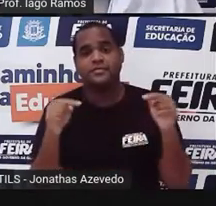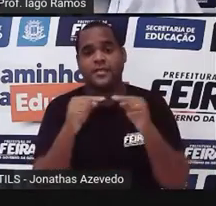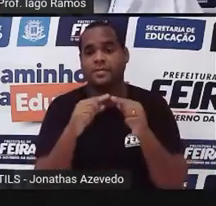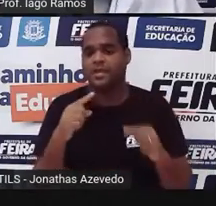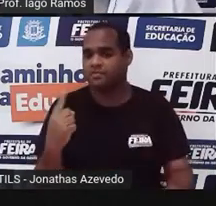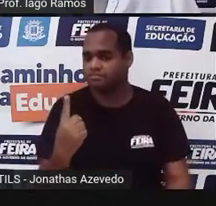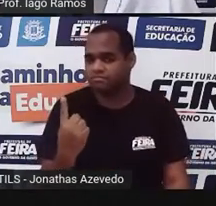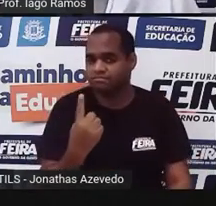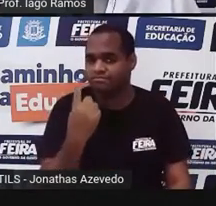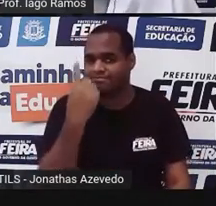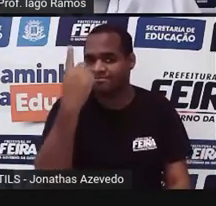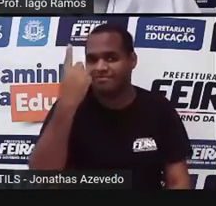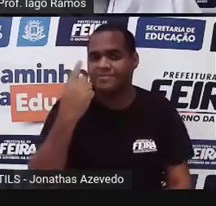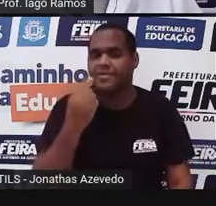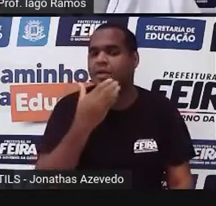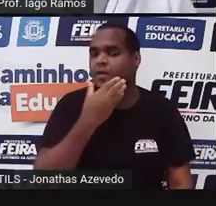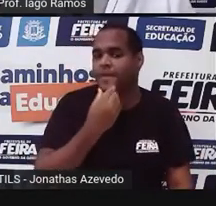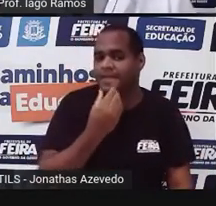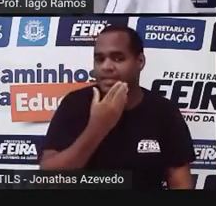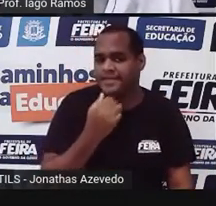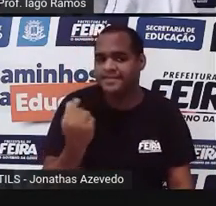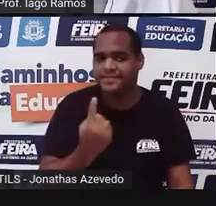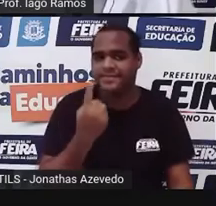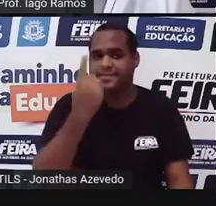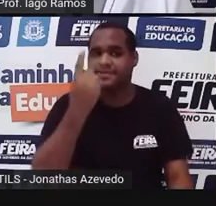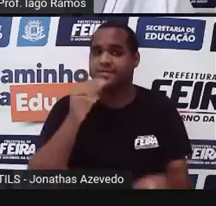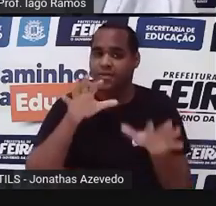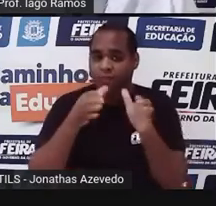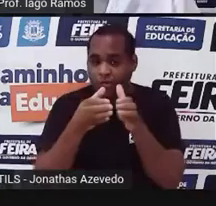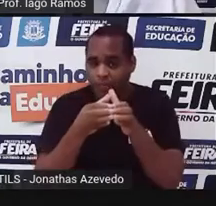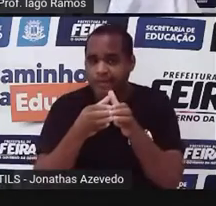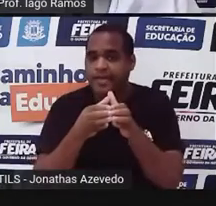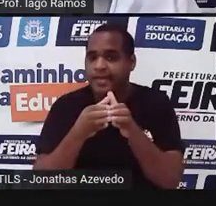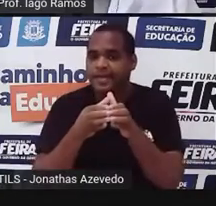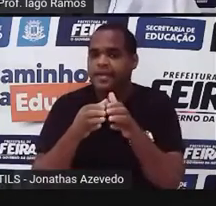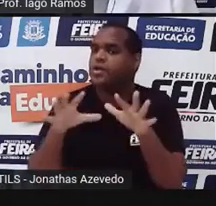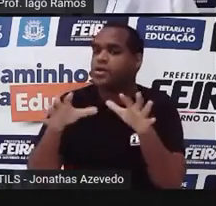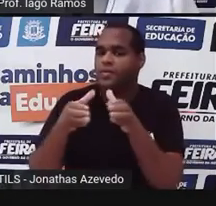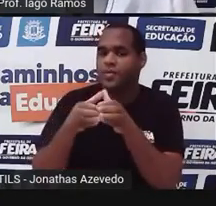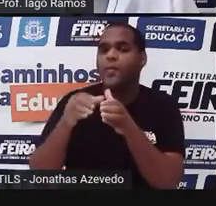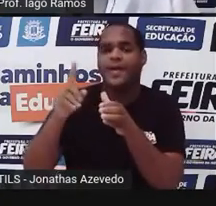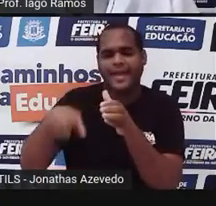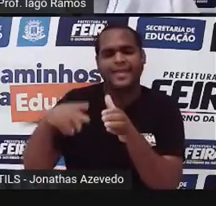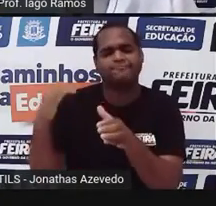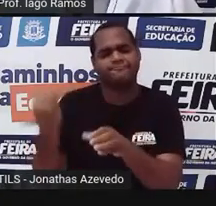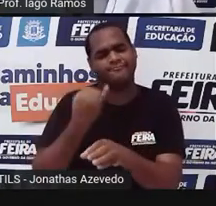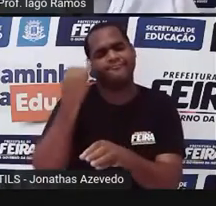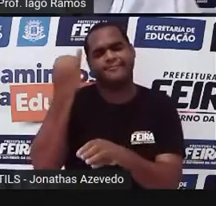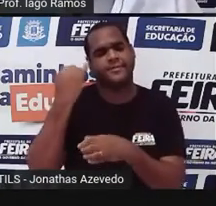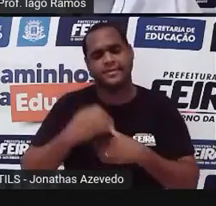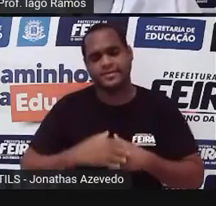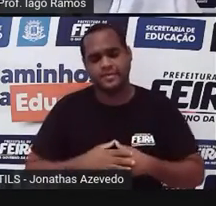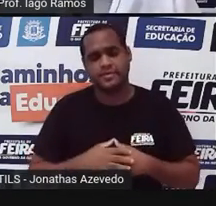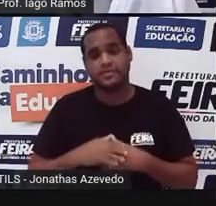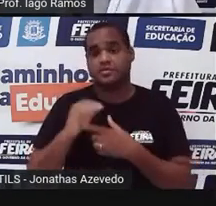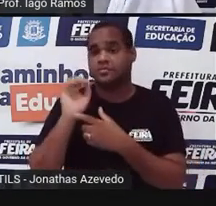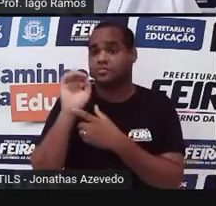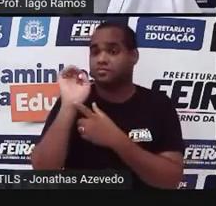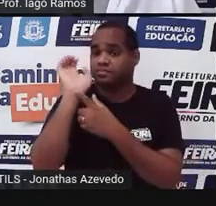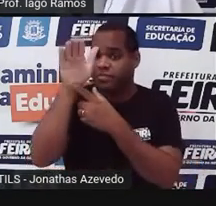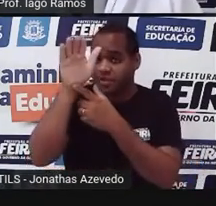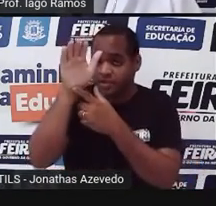alturas dos jogadores de uma equipe, né? De um time de basquete. Isso é importante, porque no basquete,